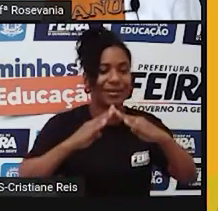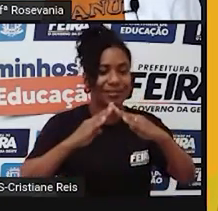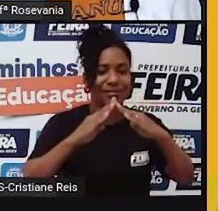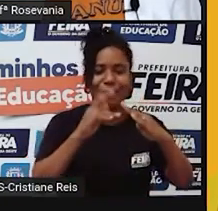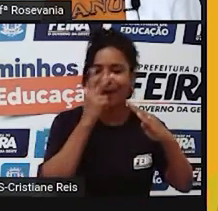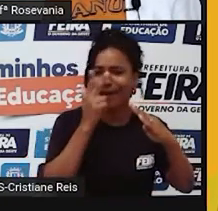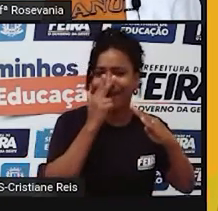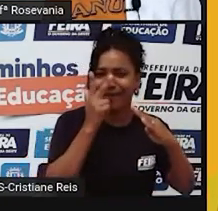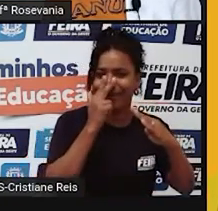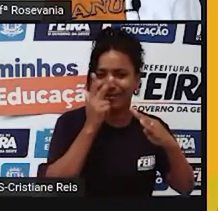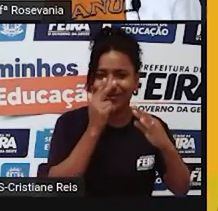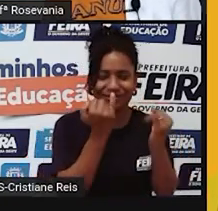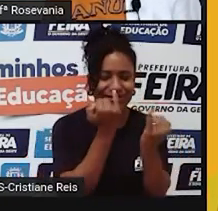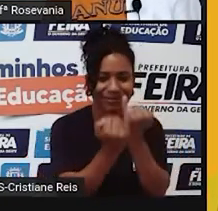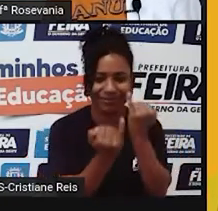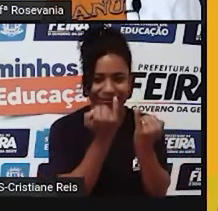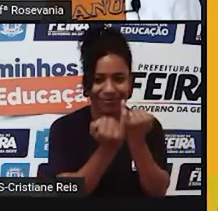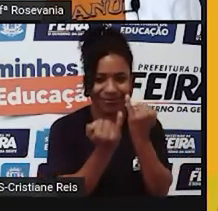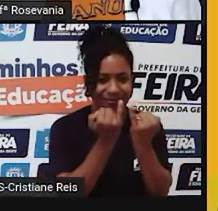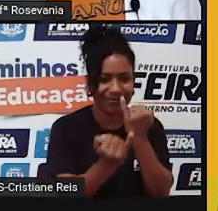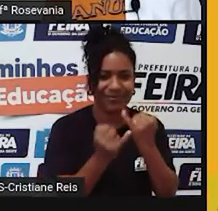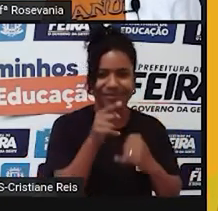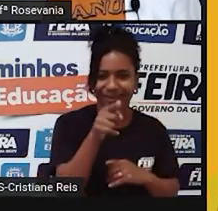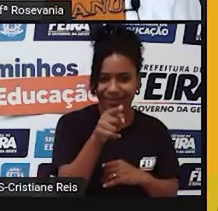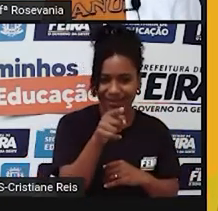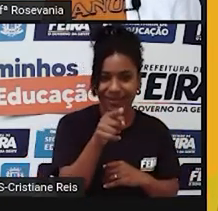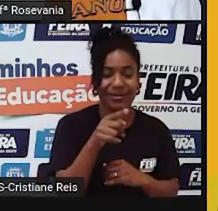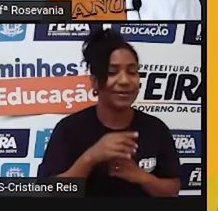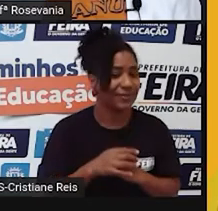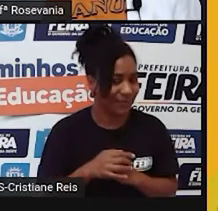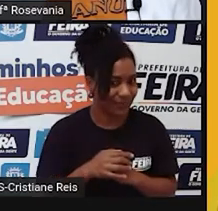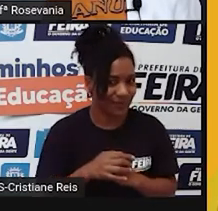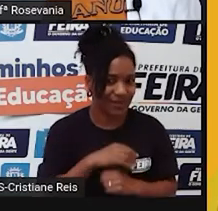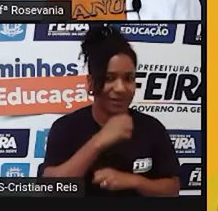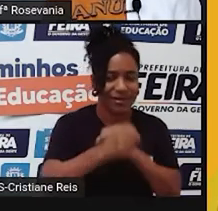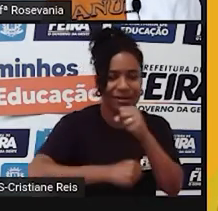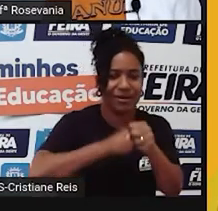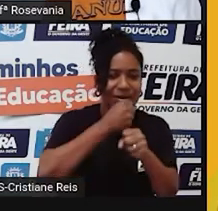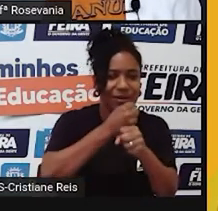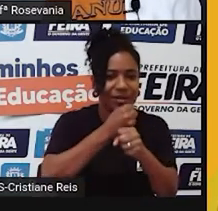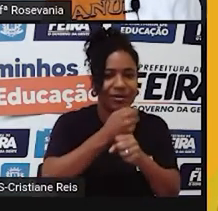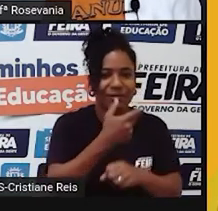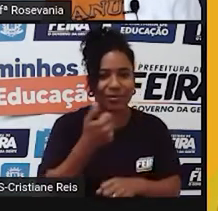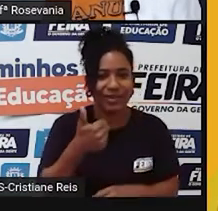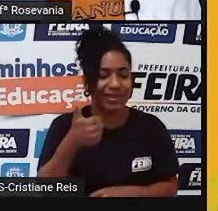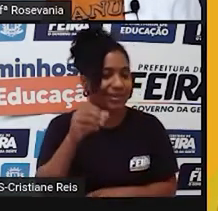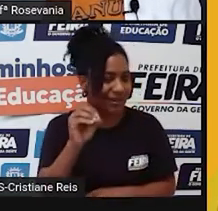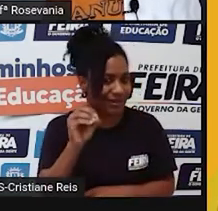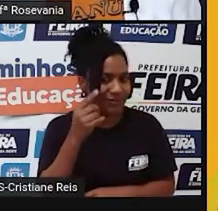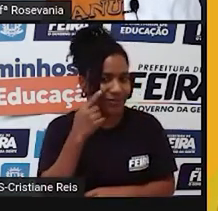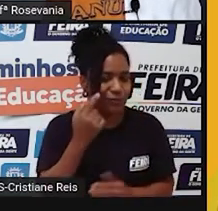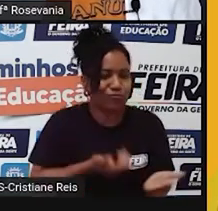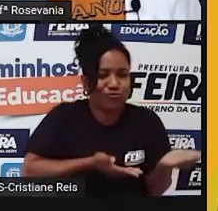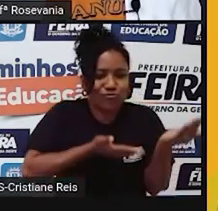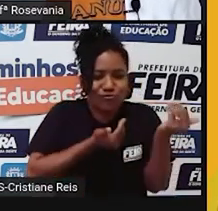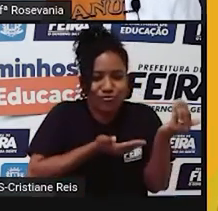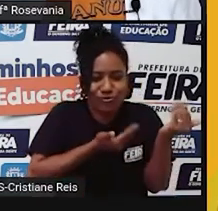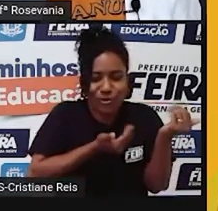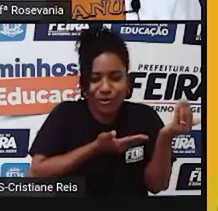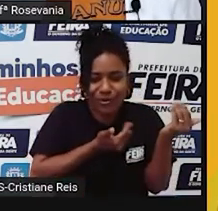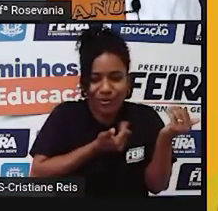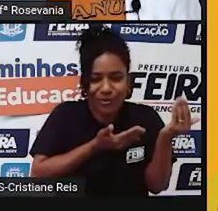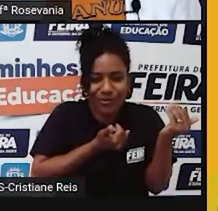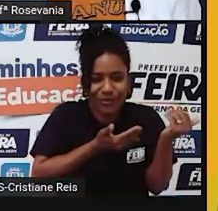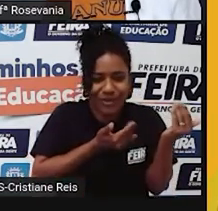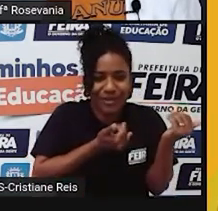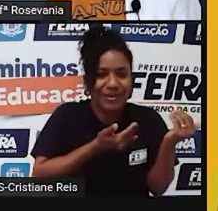parecida com o que a gente vai observar aqui em 2010. A gente tinha o maior número de jovens, né, aqui, ó,